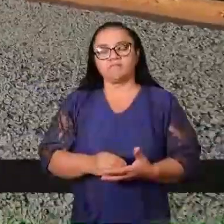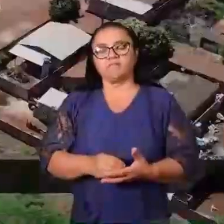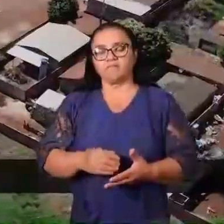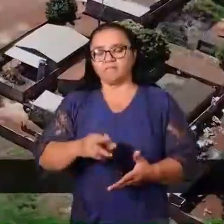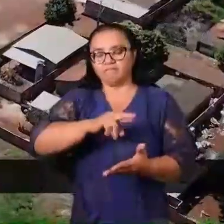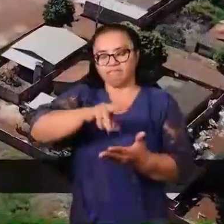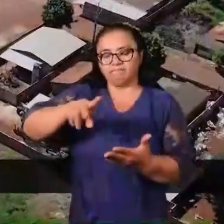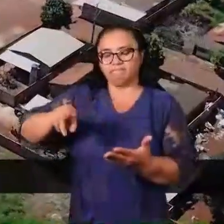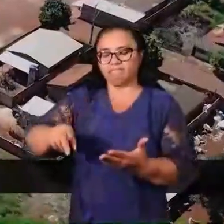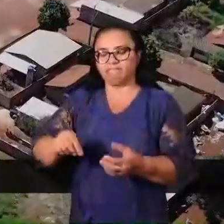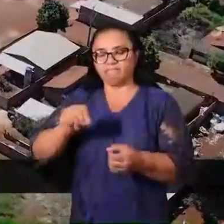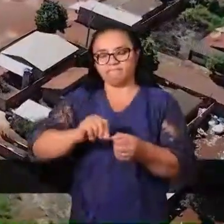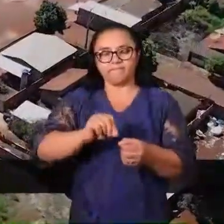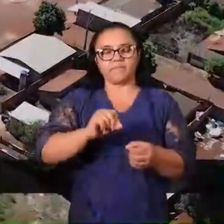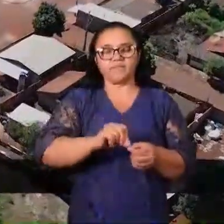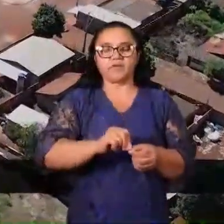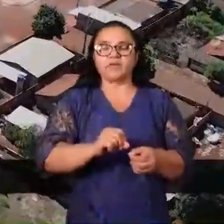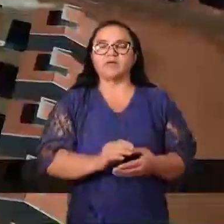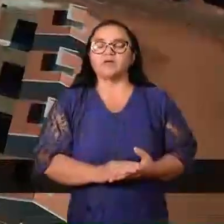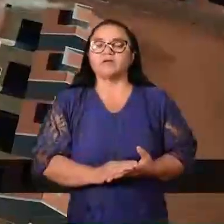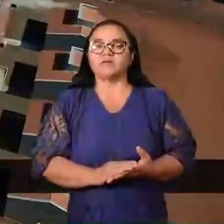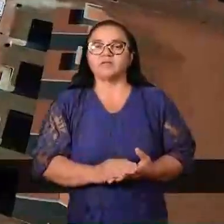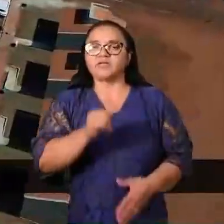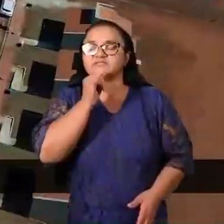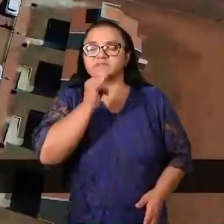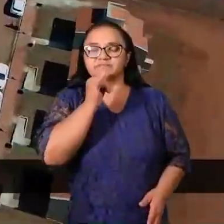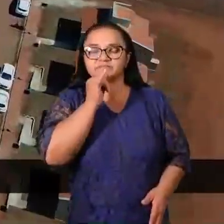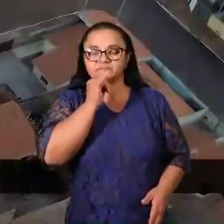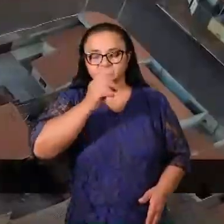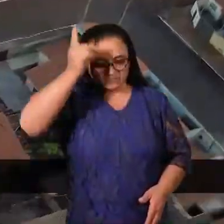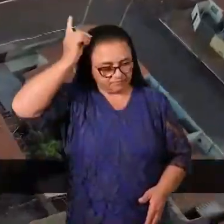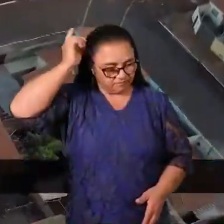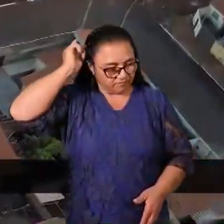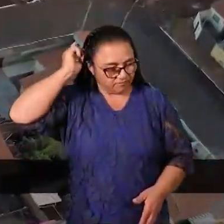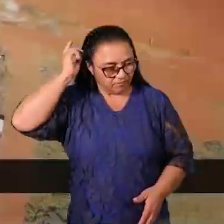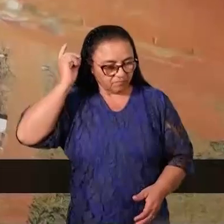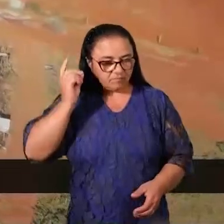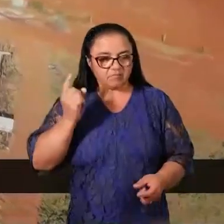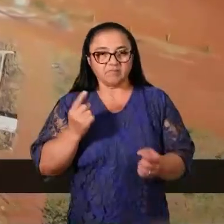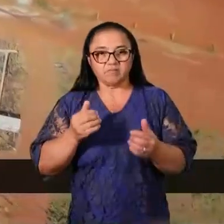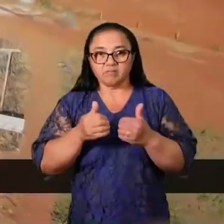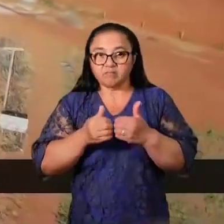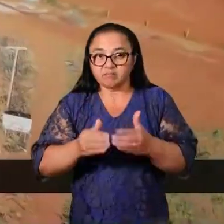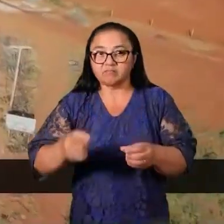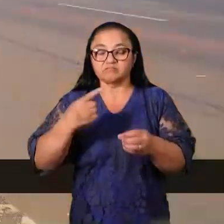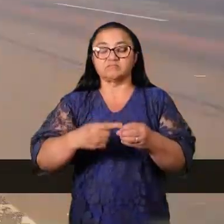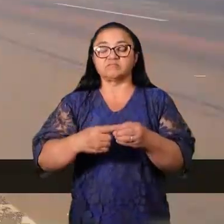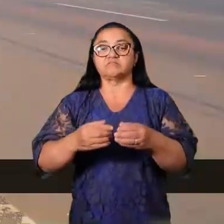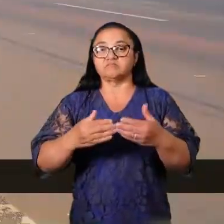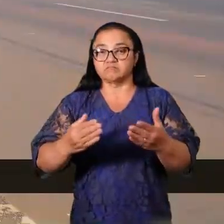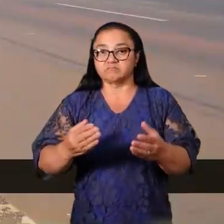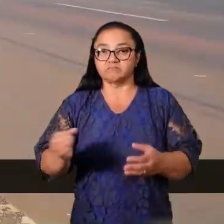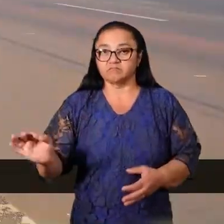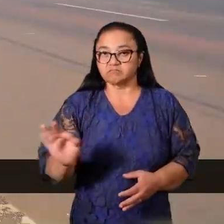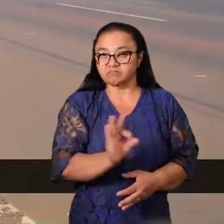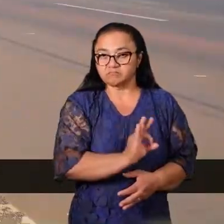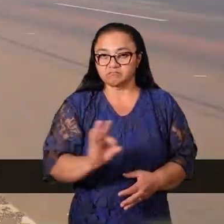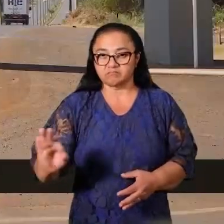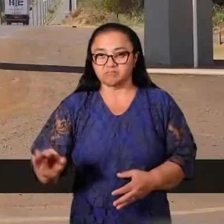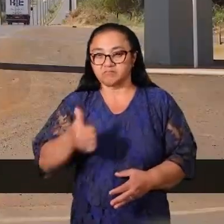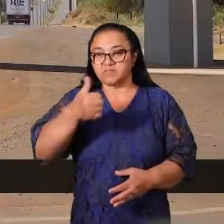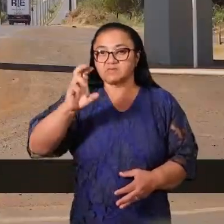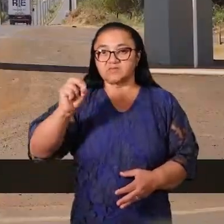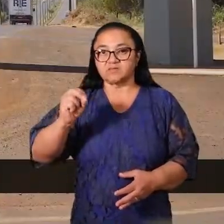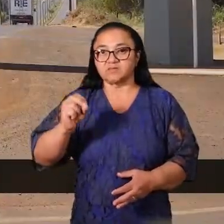90 obras ao todo e várias outras realizações. Por exemplo, Dione revitalizou as entradas da